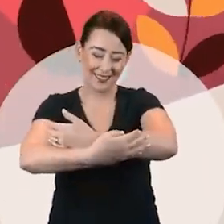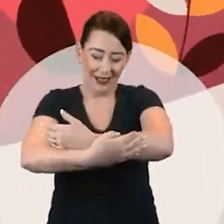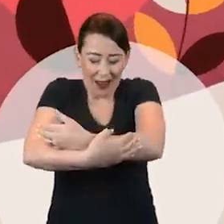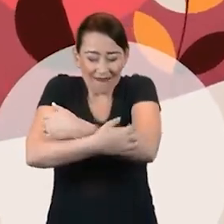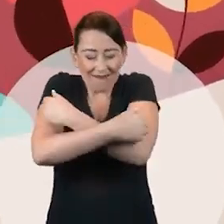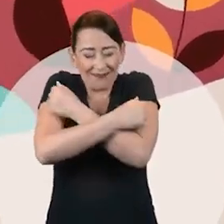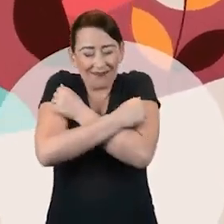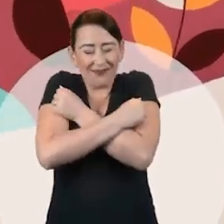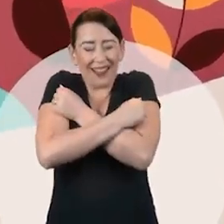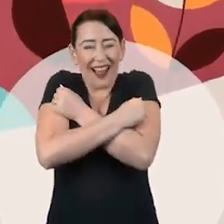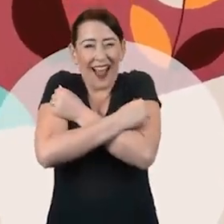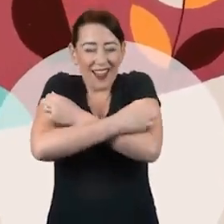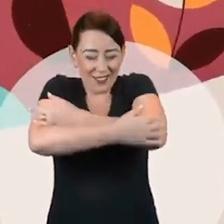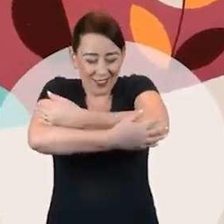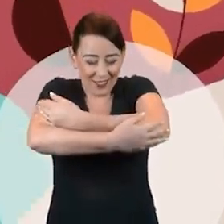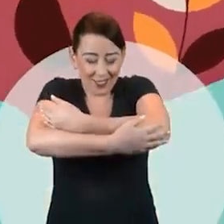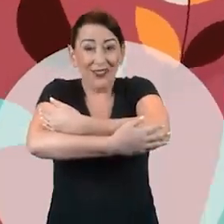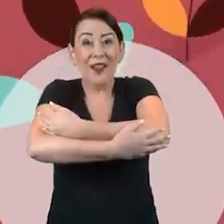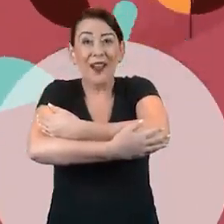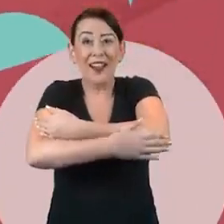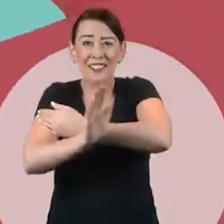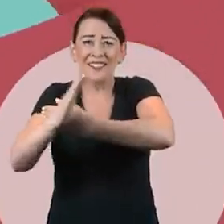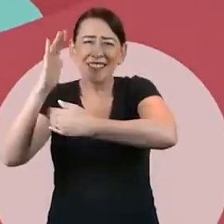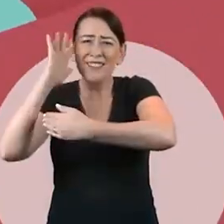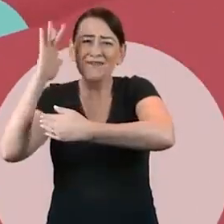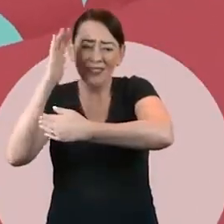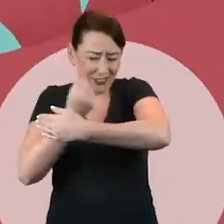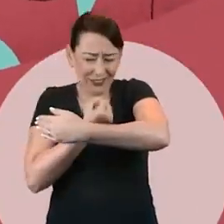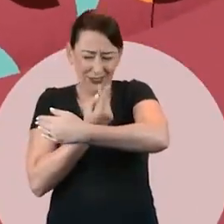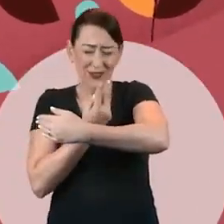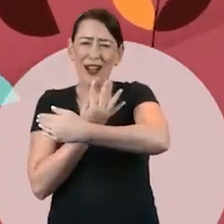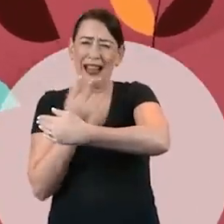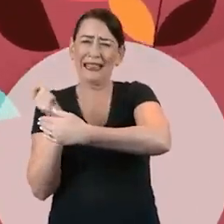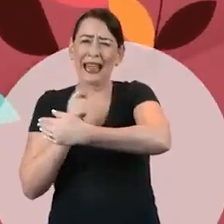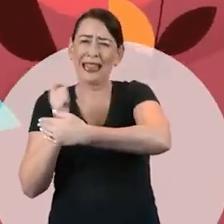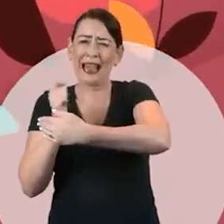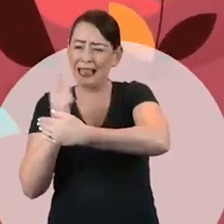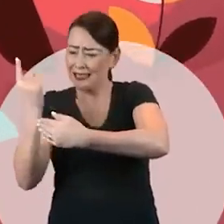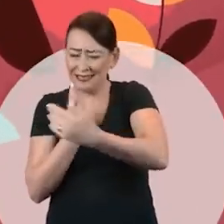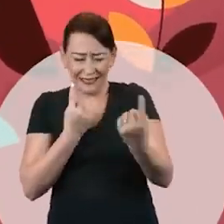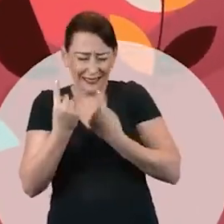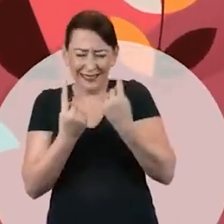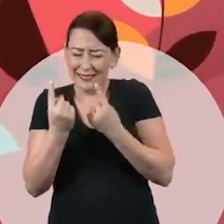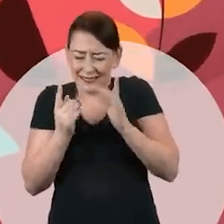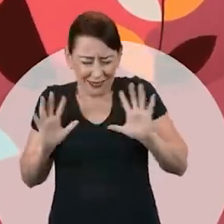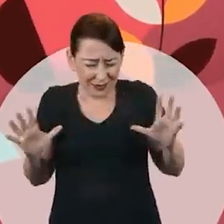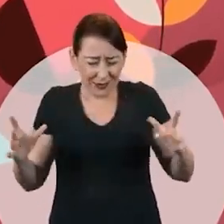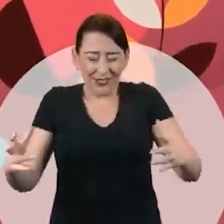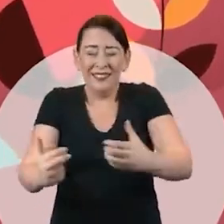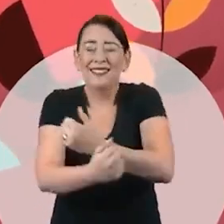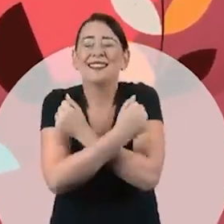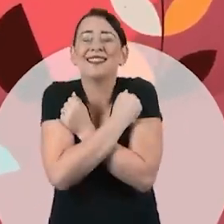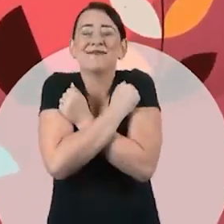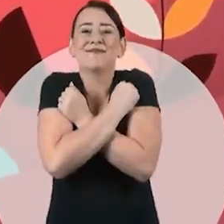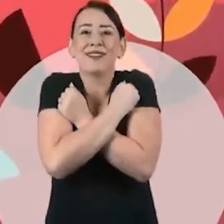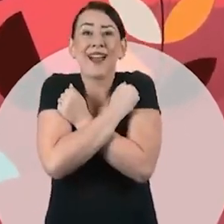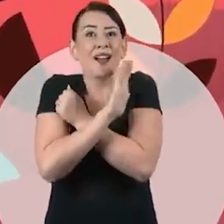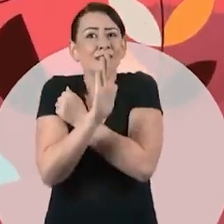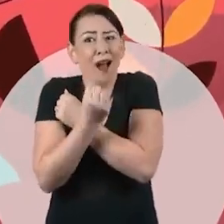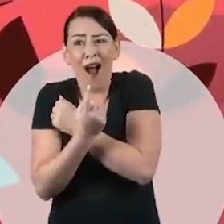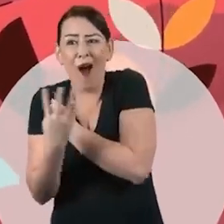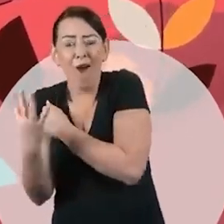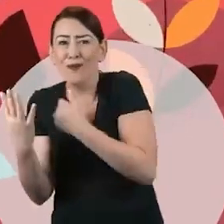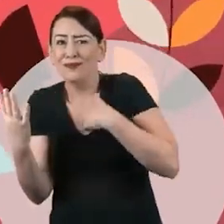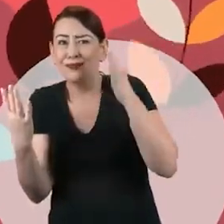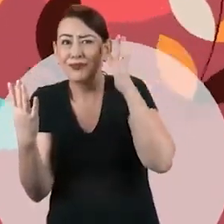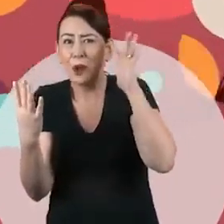abraço do mundo. Já imaginou quantas pessoas cabem nesse abraço? Cabem todas as que você imaginar e aquelas